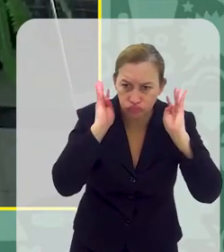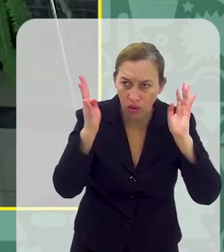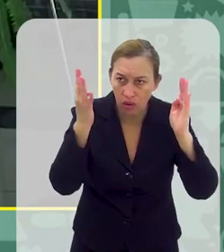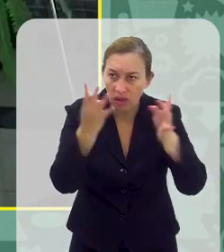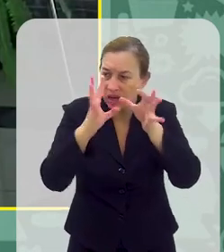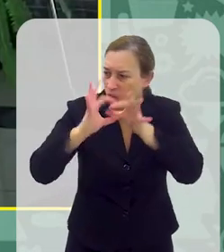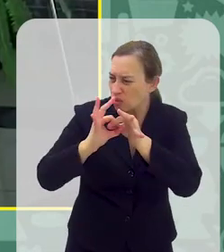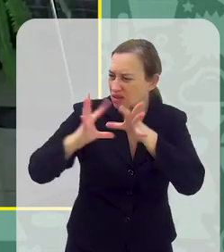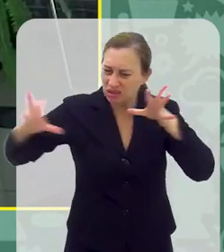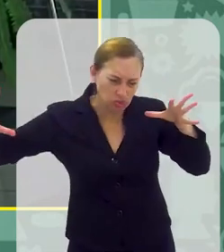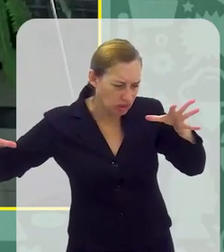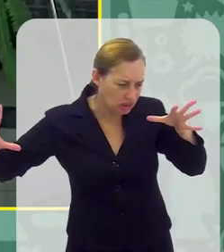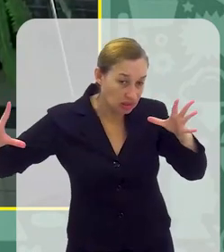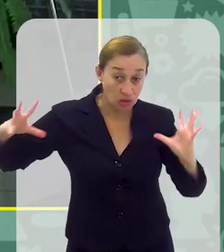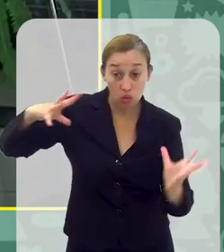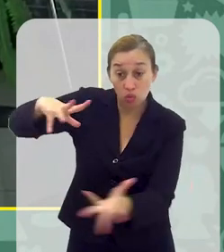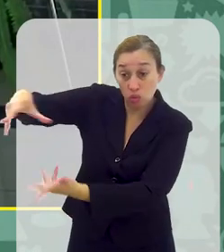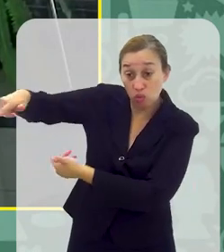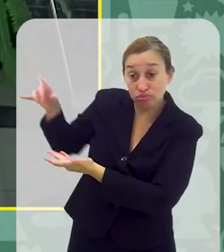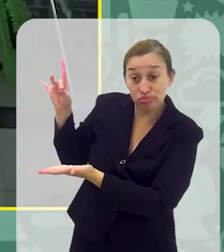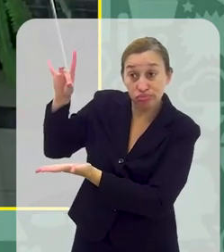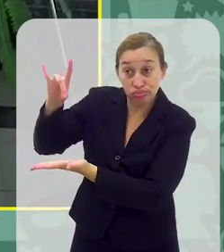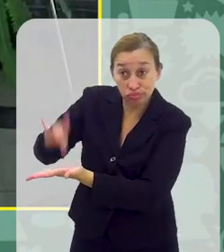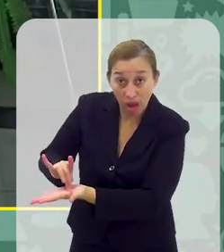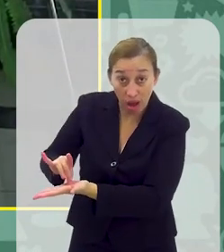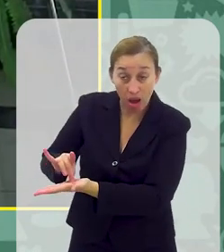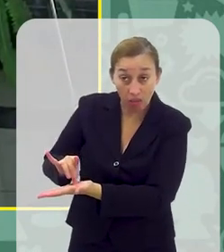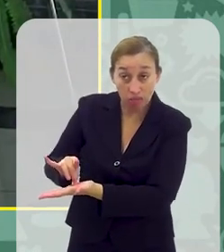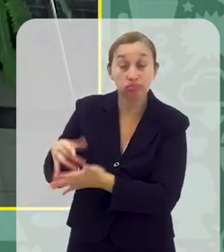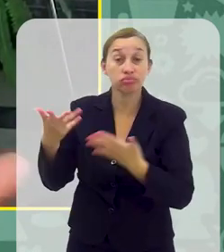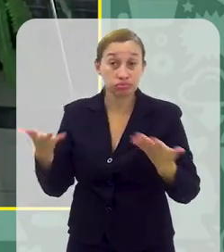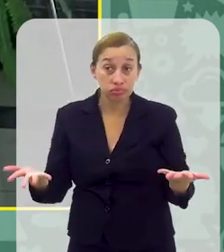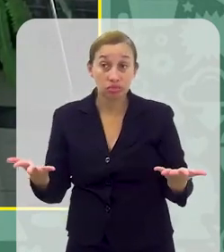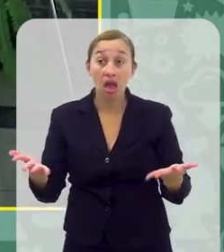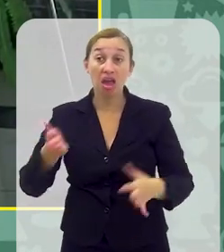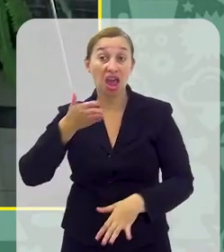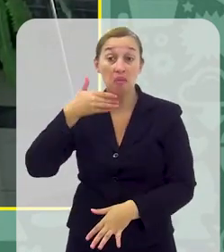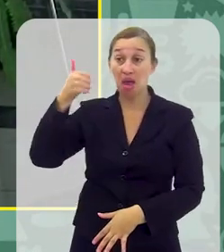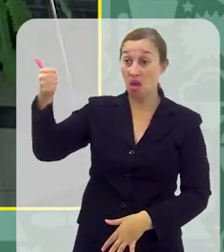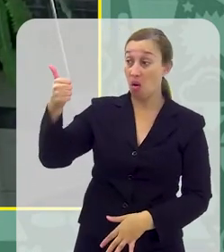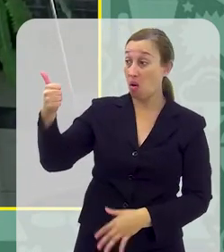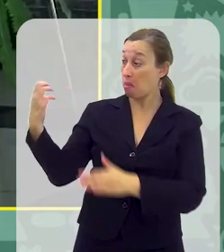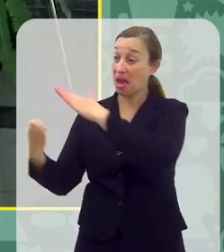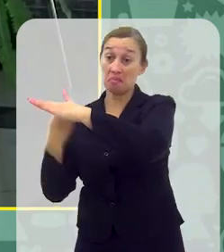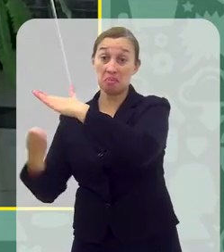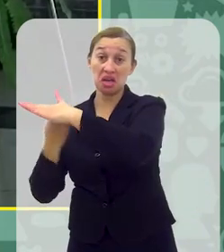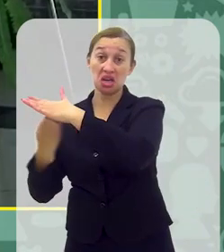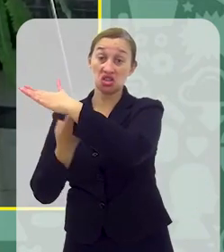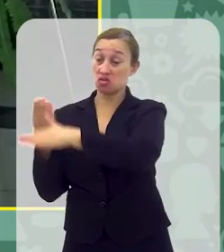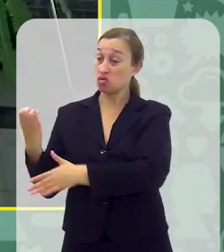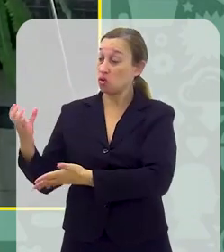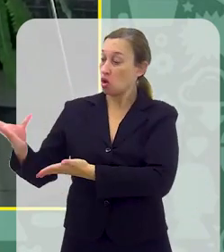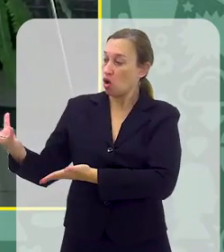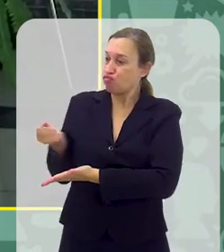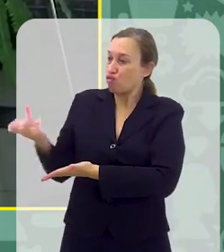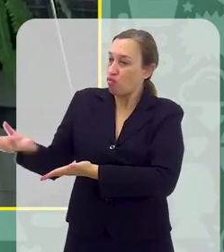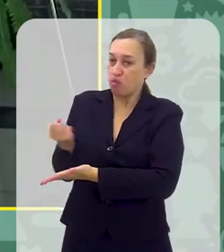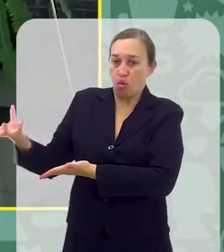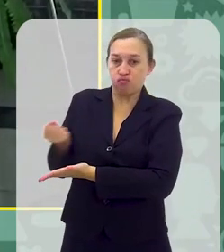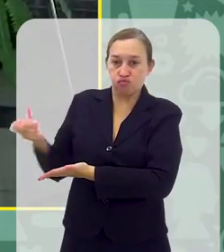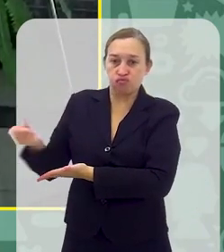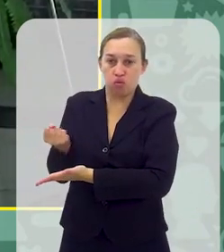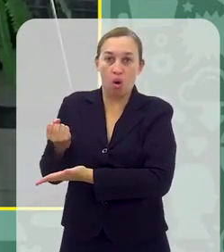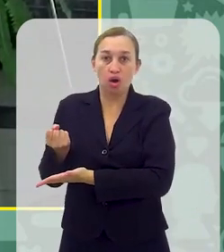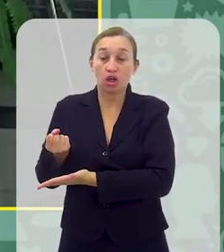a nossa desconexão A gente fica cada vez mais tempo conectado Que dá mais lucro para as empresas Então a criança e